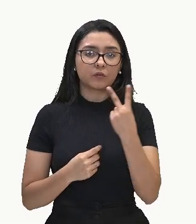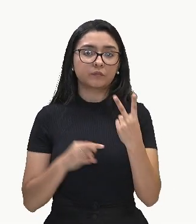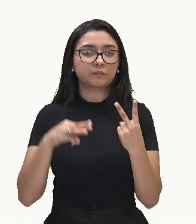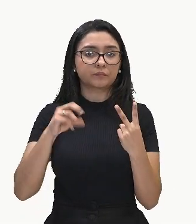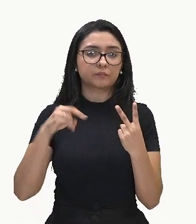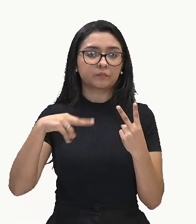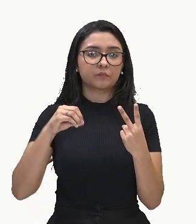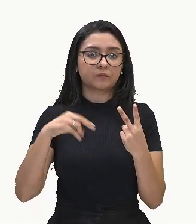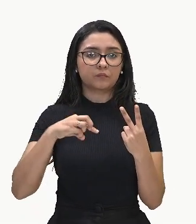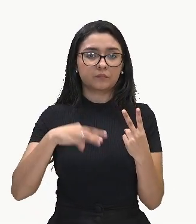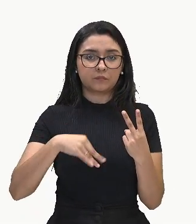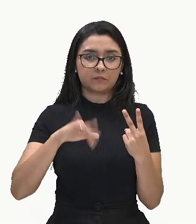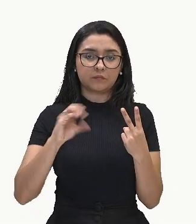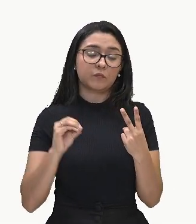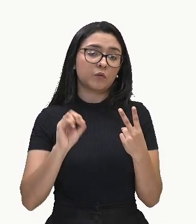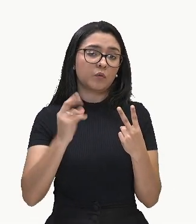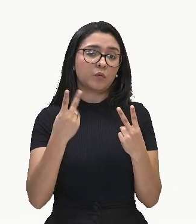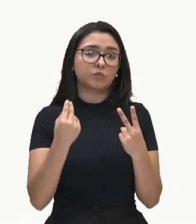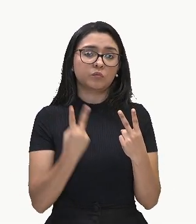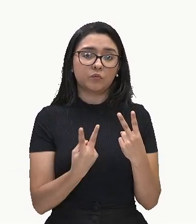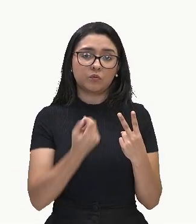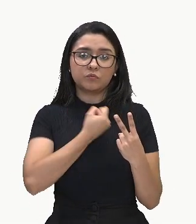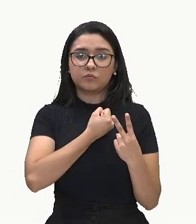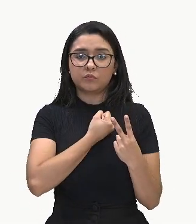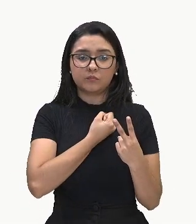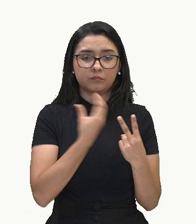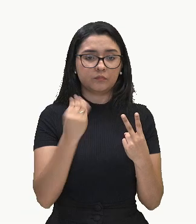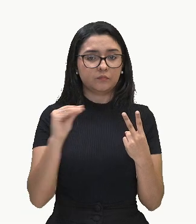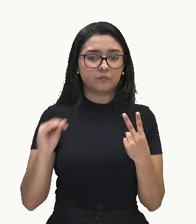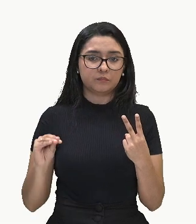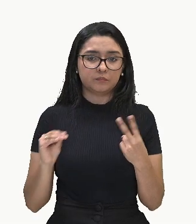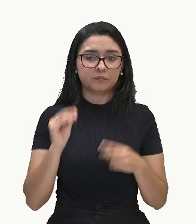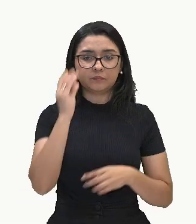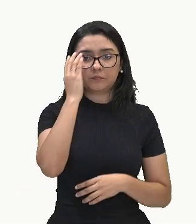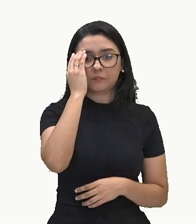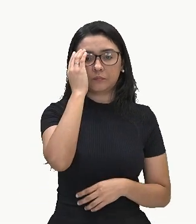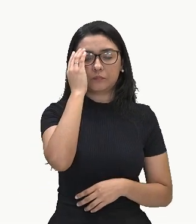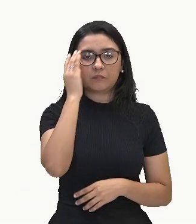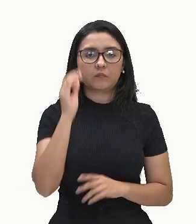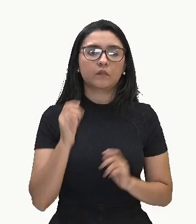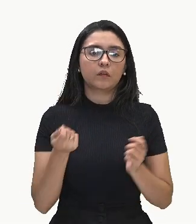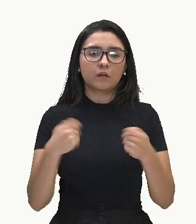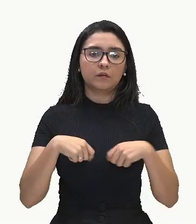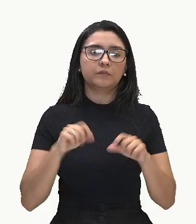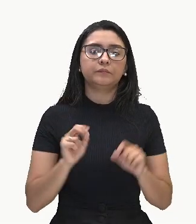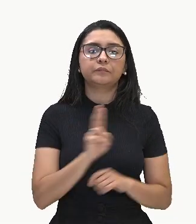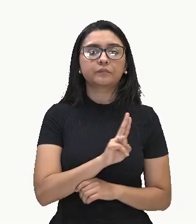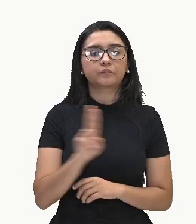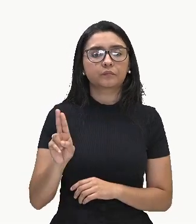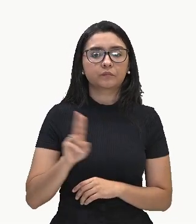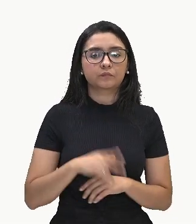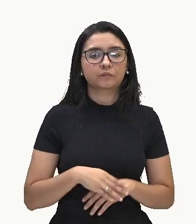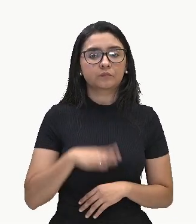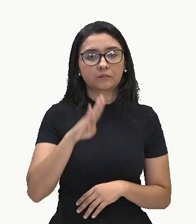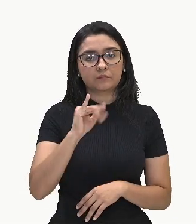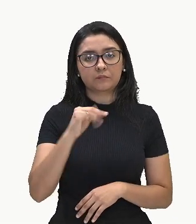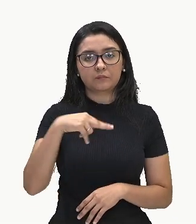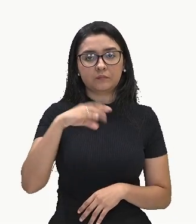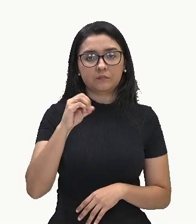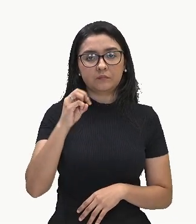ou com dois termos. Quando um polinômio possui dois termos, ele pode ser chamado de binômios.